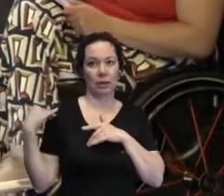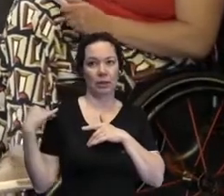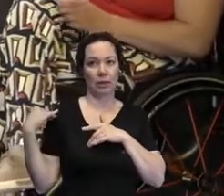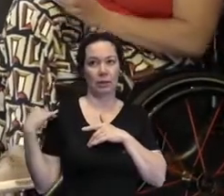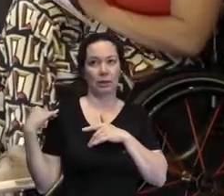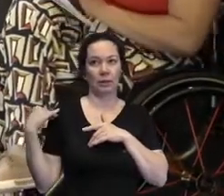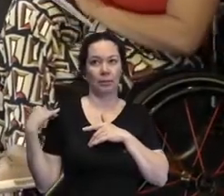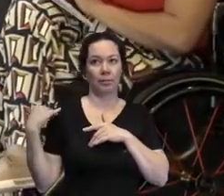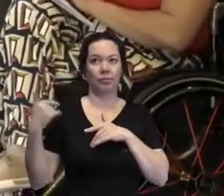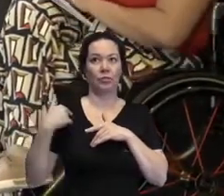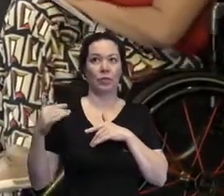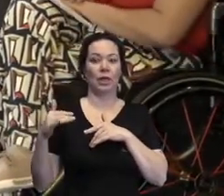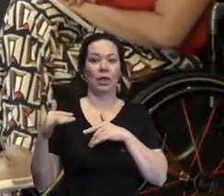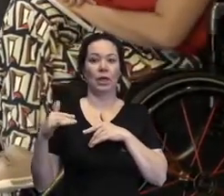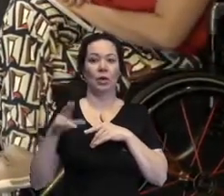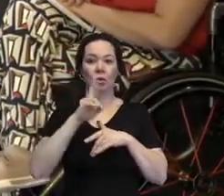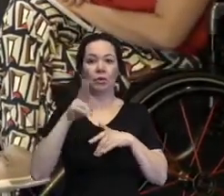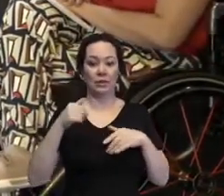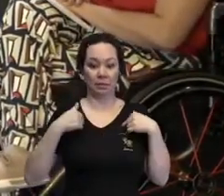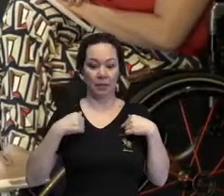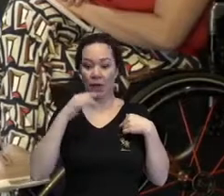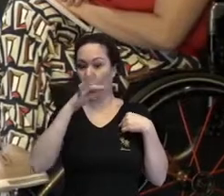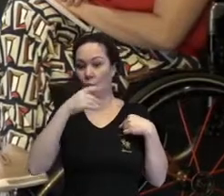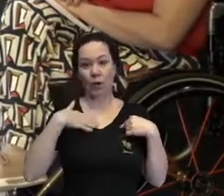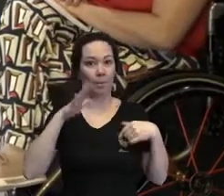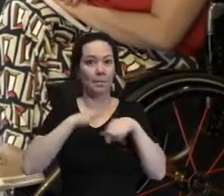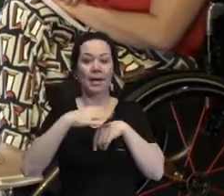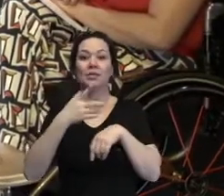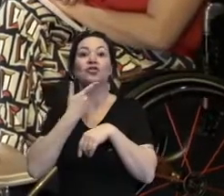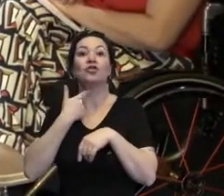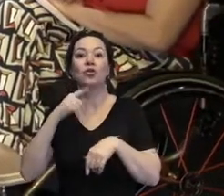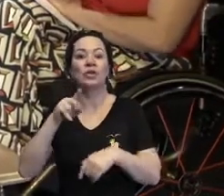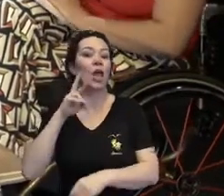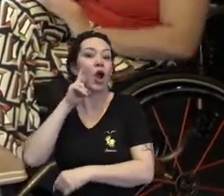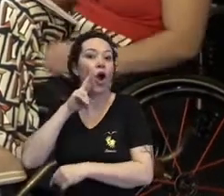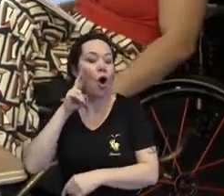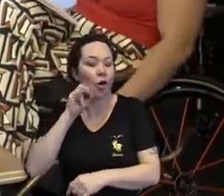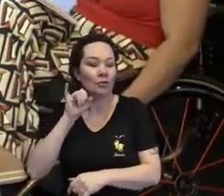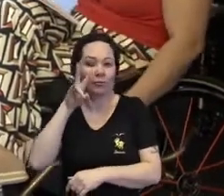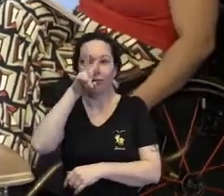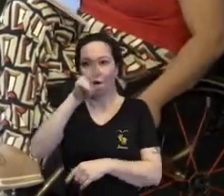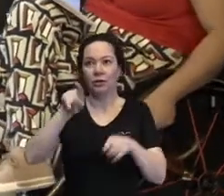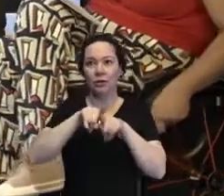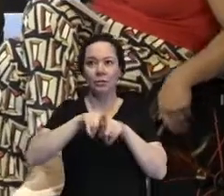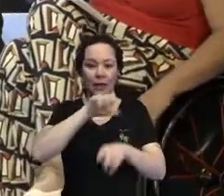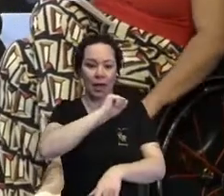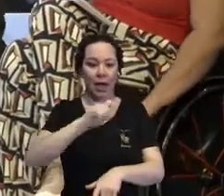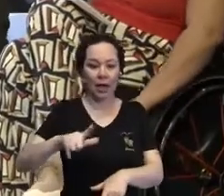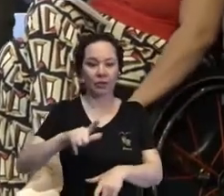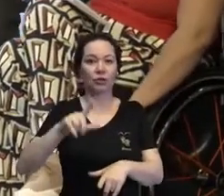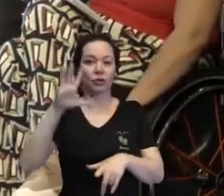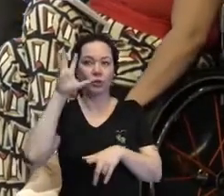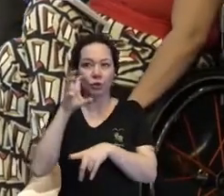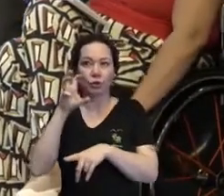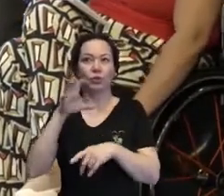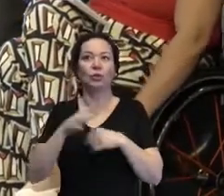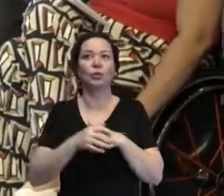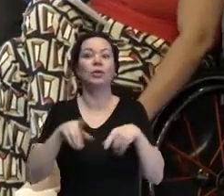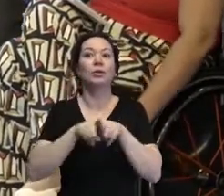para baixo. Estou vestindo a minha cor predileta, que é pink, e também azul marinho. E eu também queria